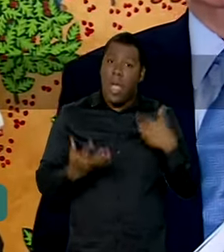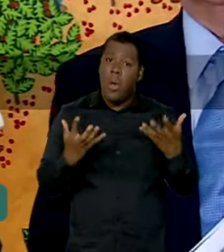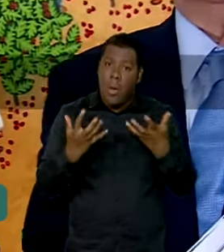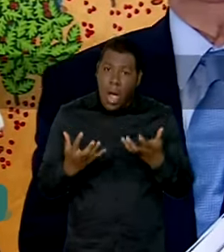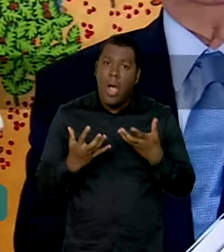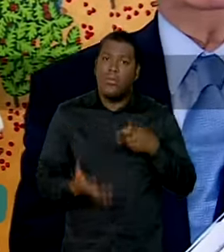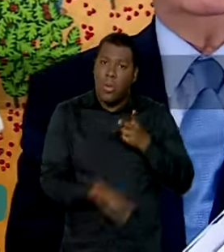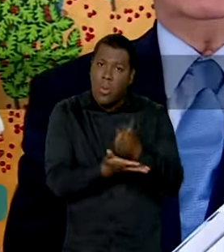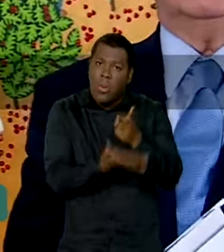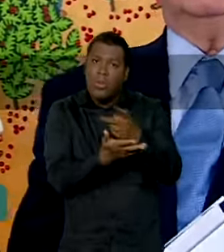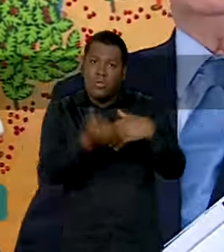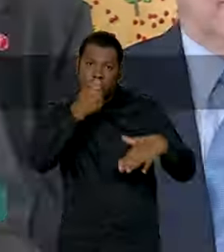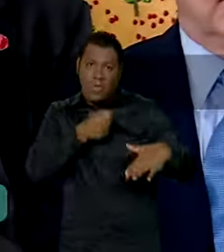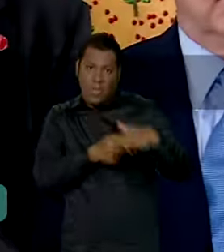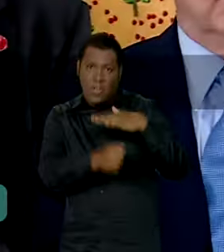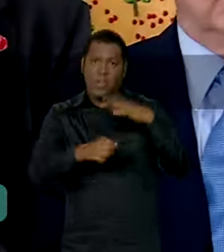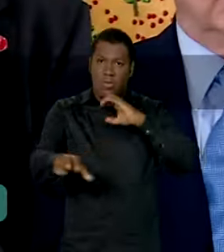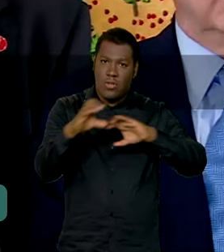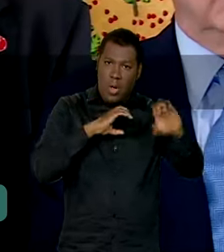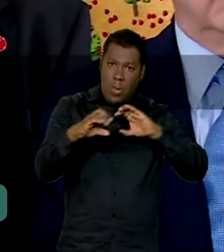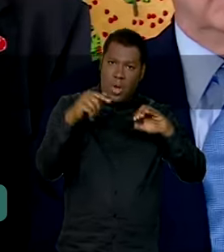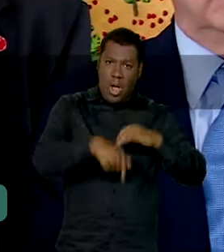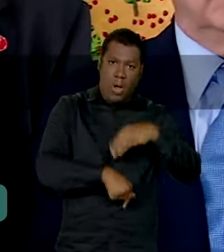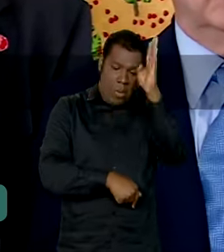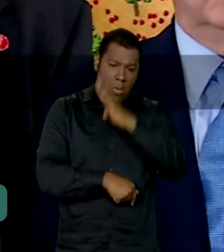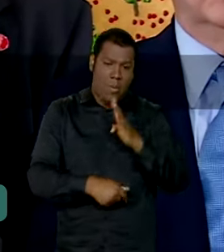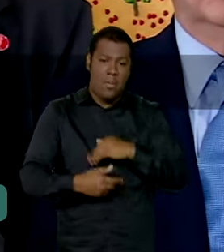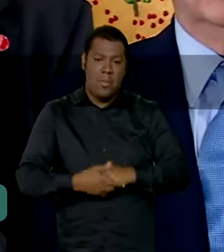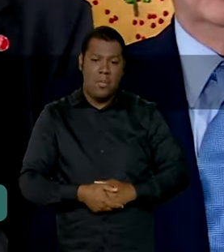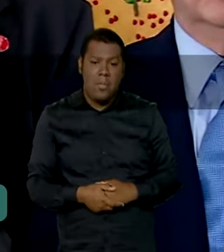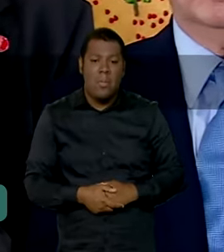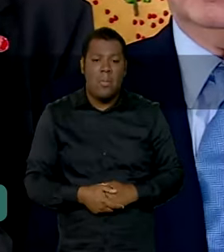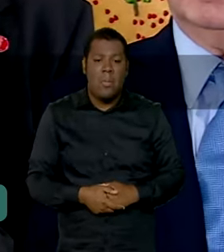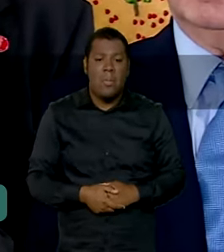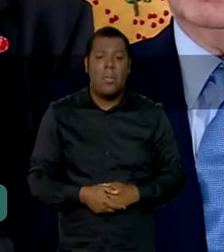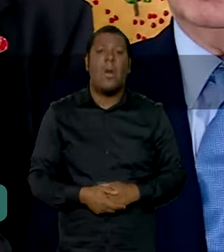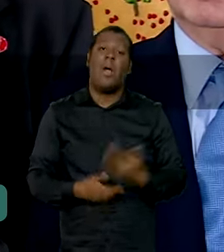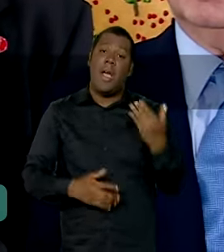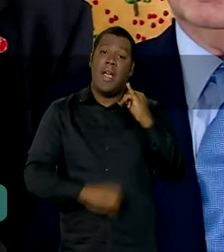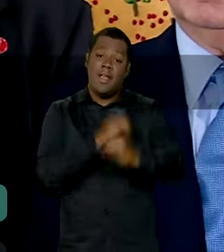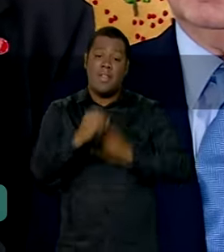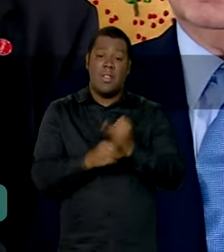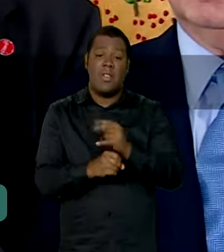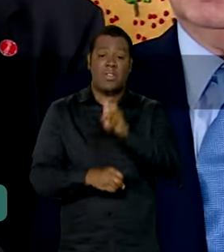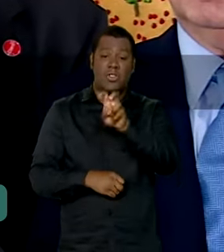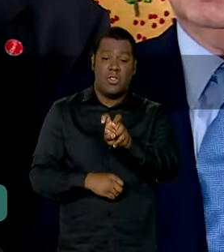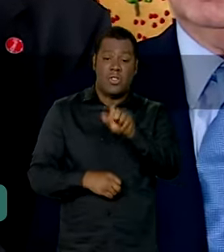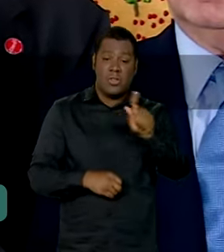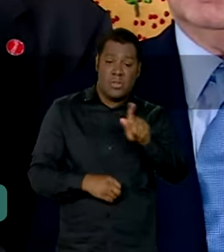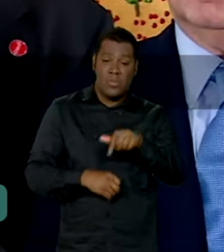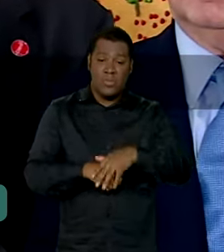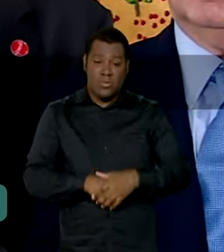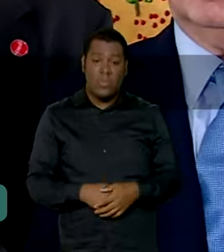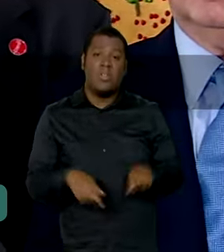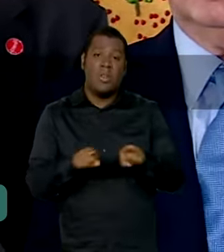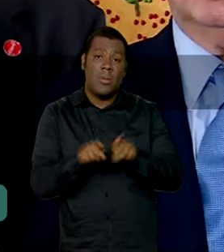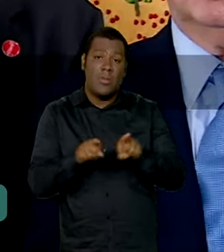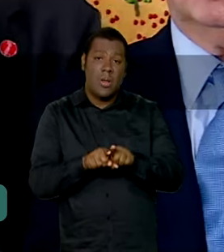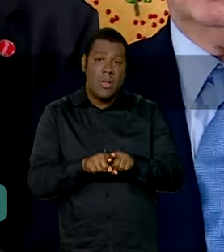em telecomunicações. Basicamente, a 5G e obviamente a rede de fibra,